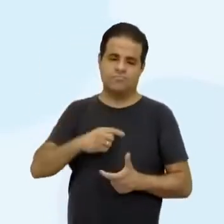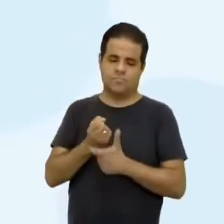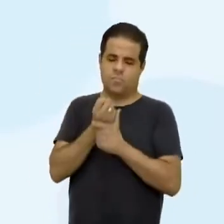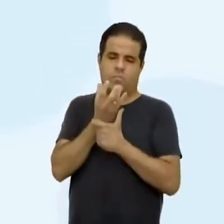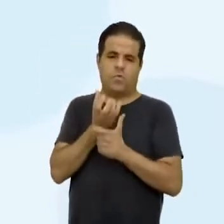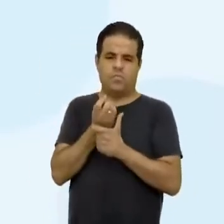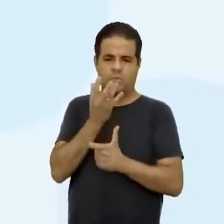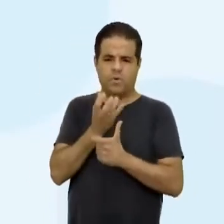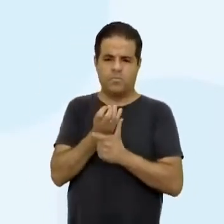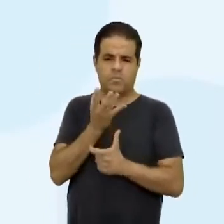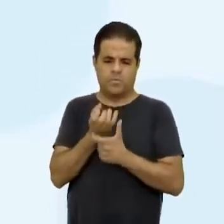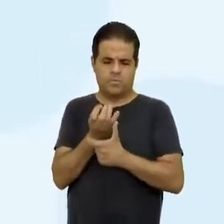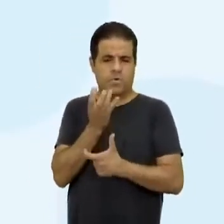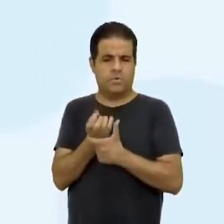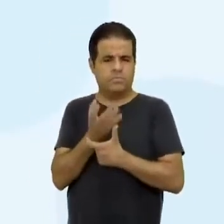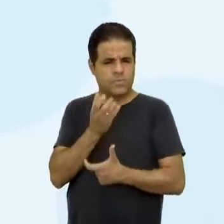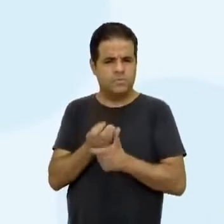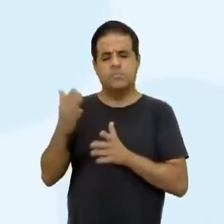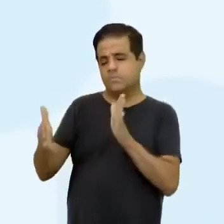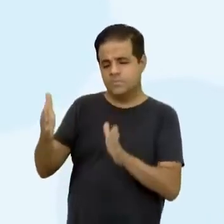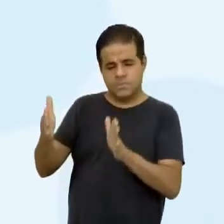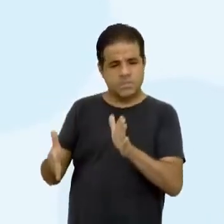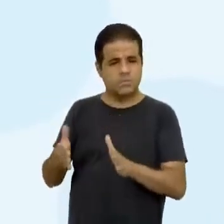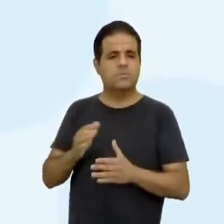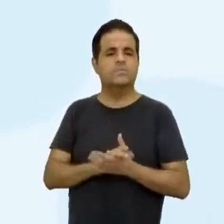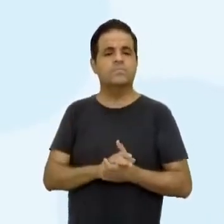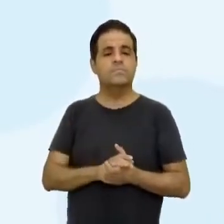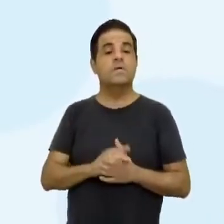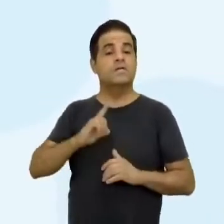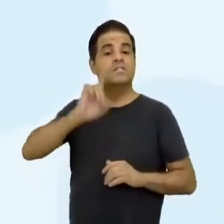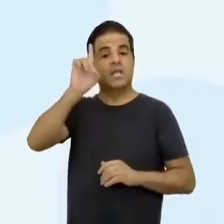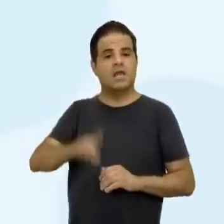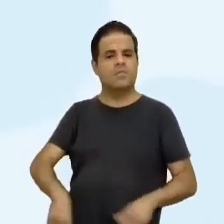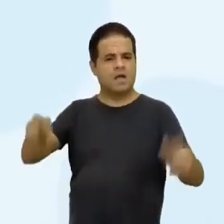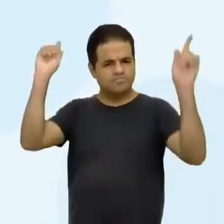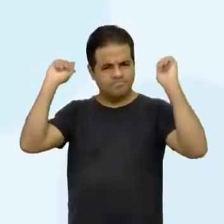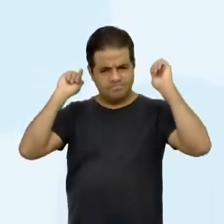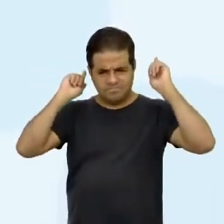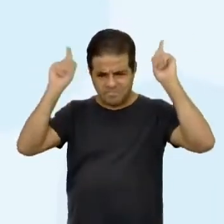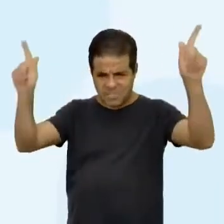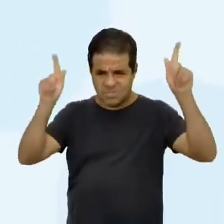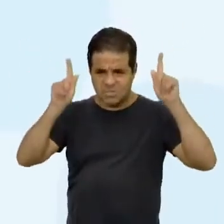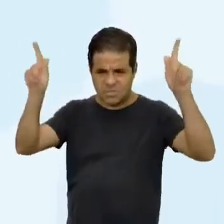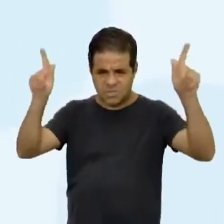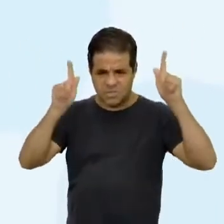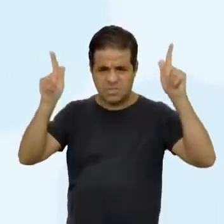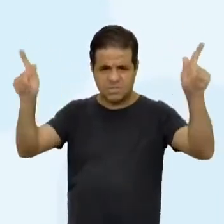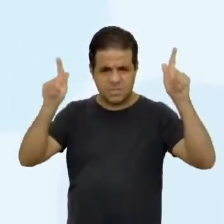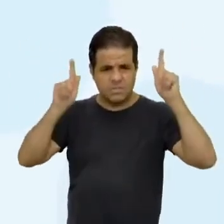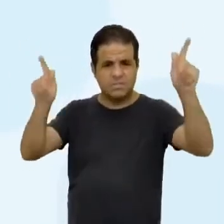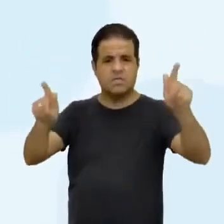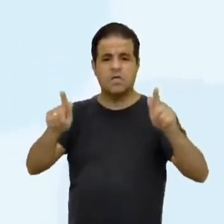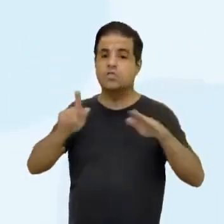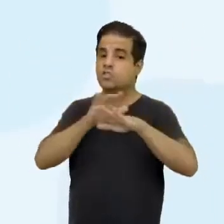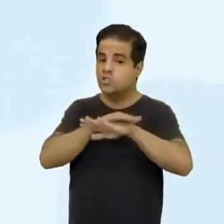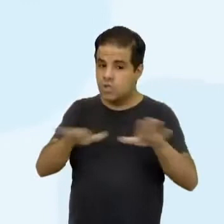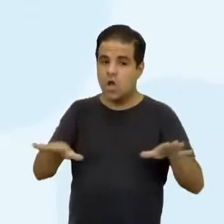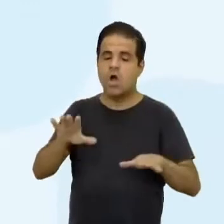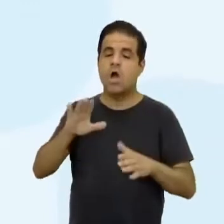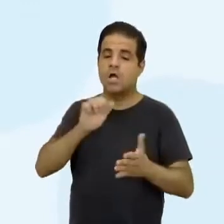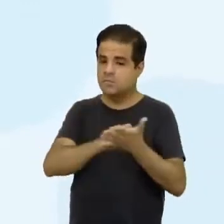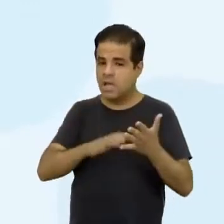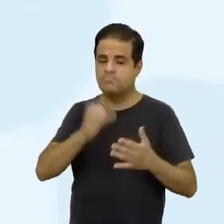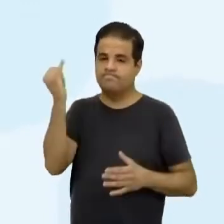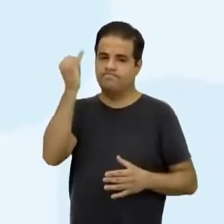alfabetizado neste período. Direito à greve, exceto para atividades essenciais.